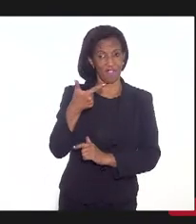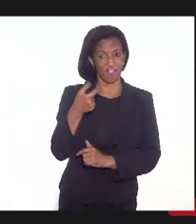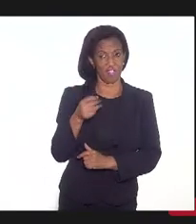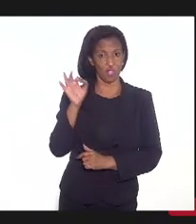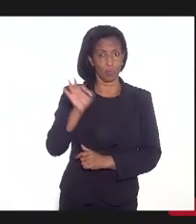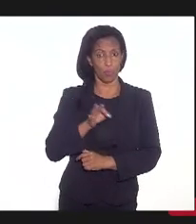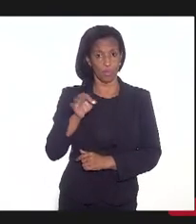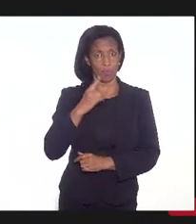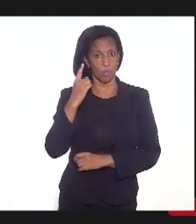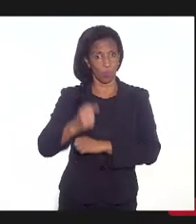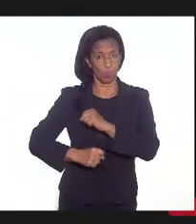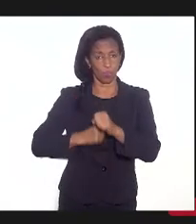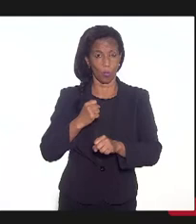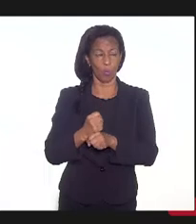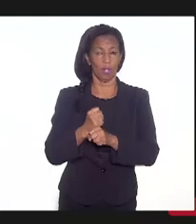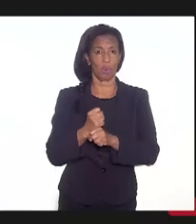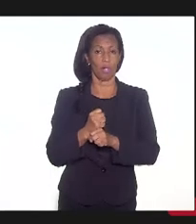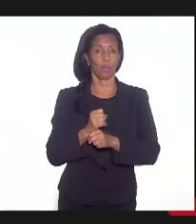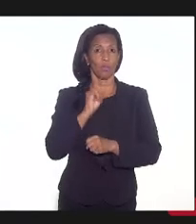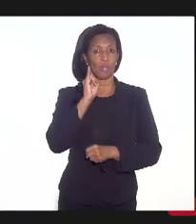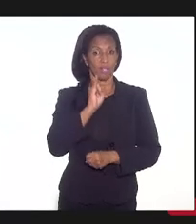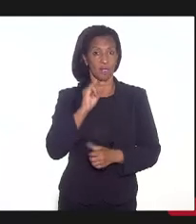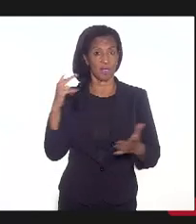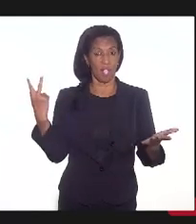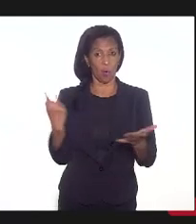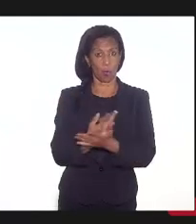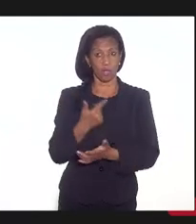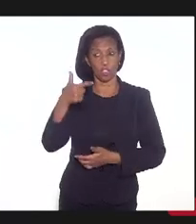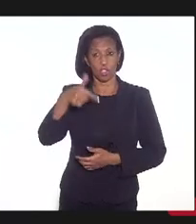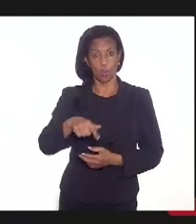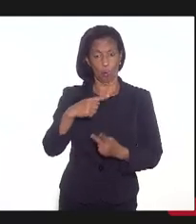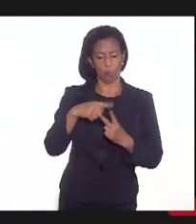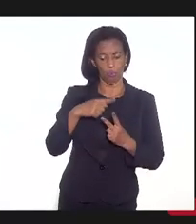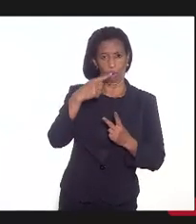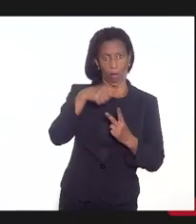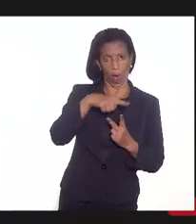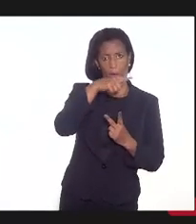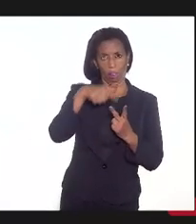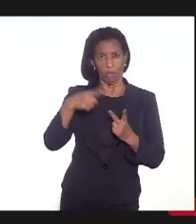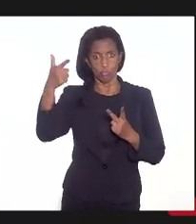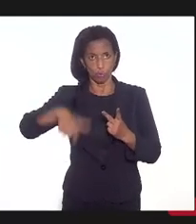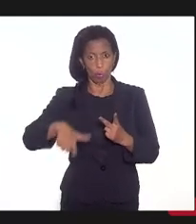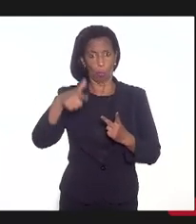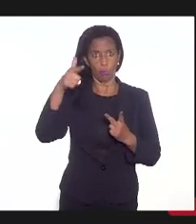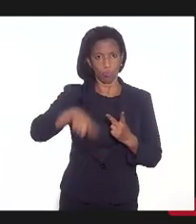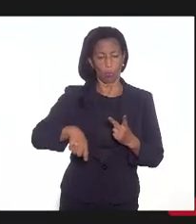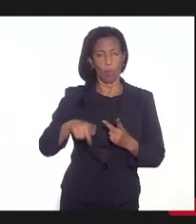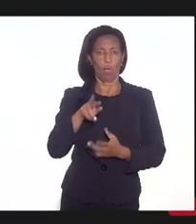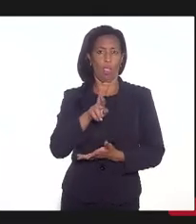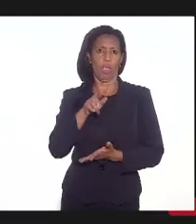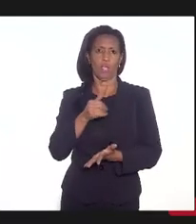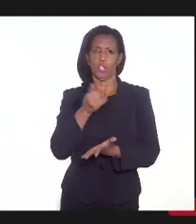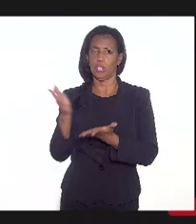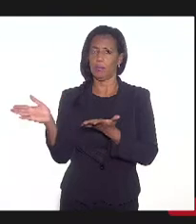ao ano e se considerado inadimplente por dois exercícios, o regime será extinto.